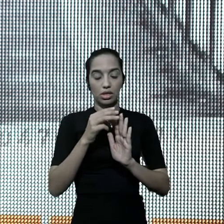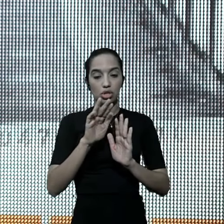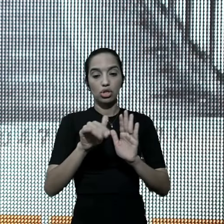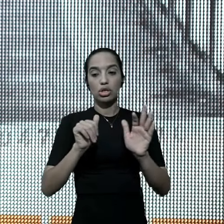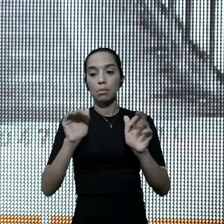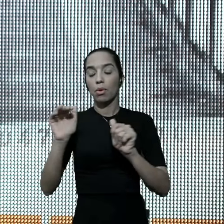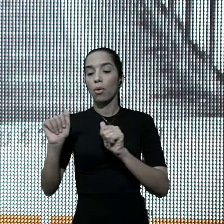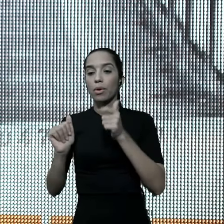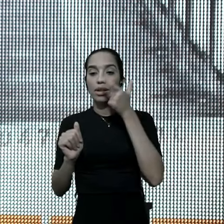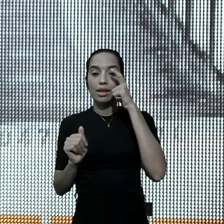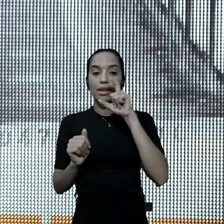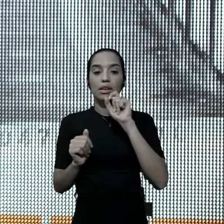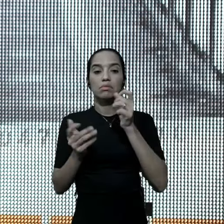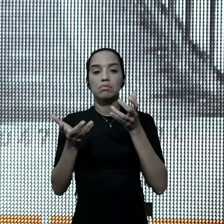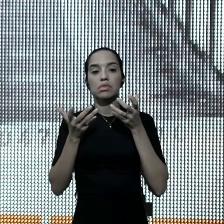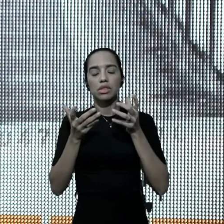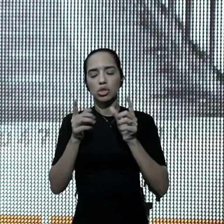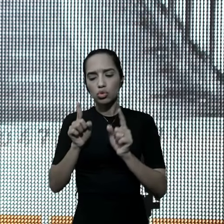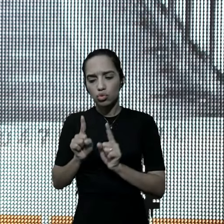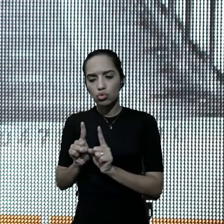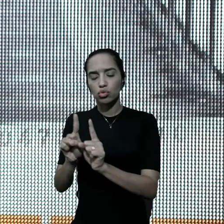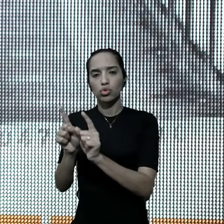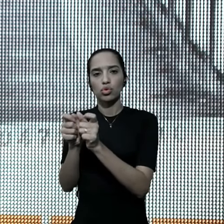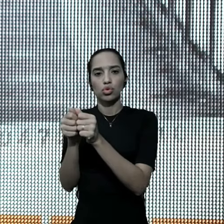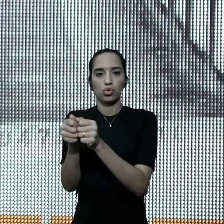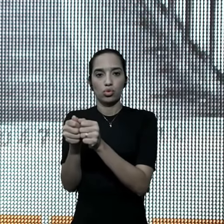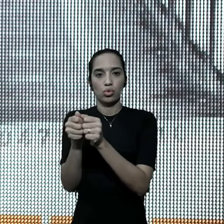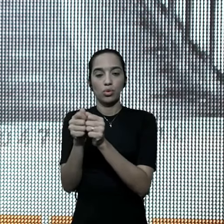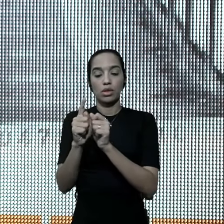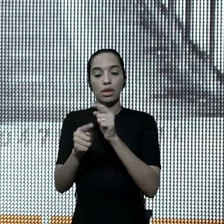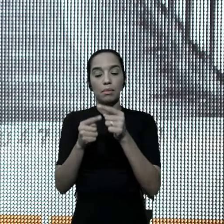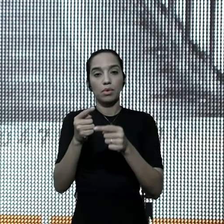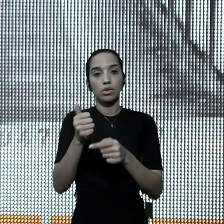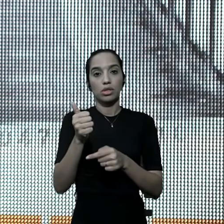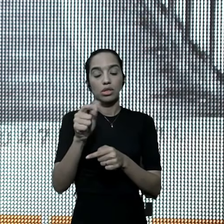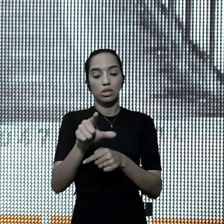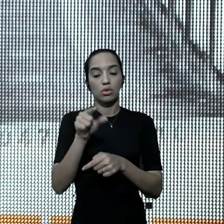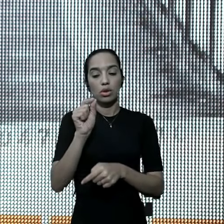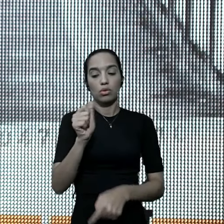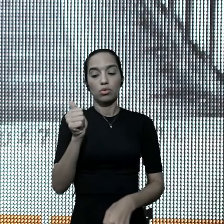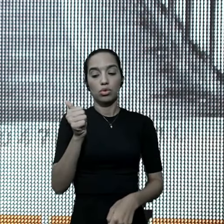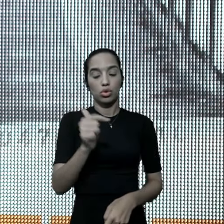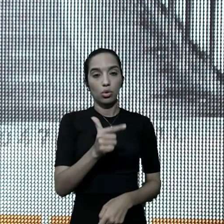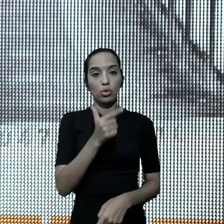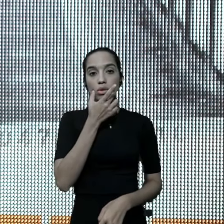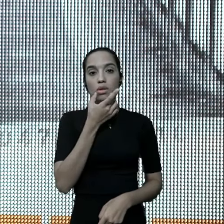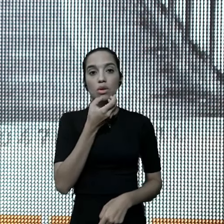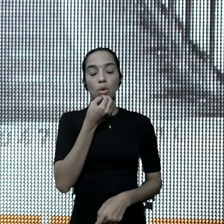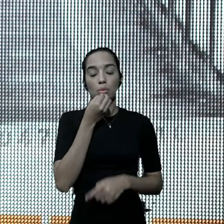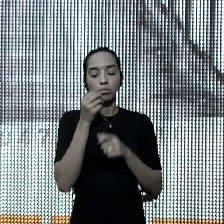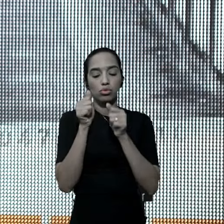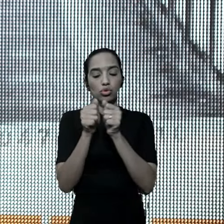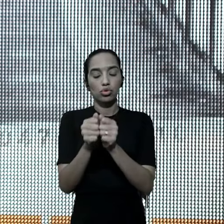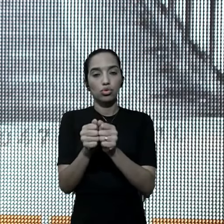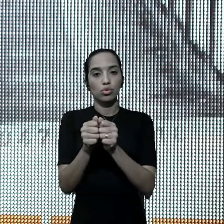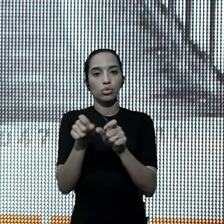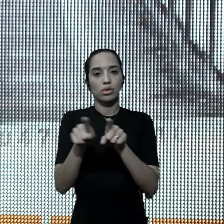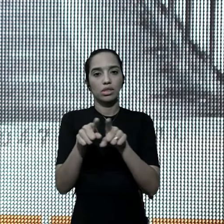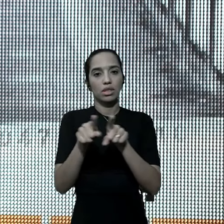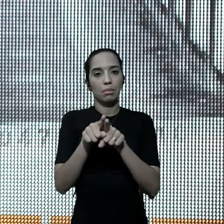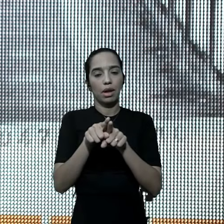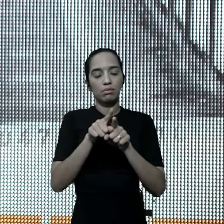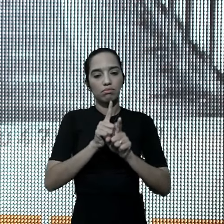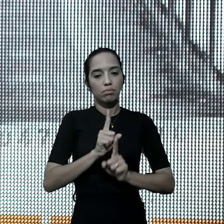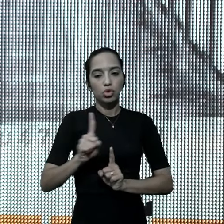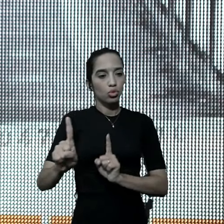que ele quis, e eles foram, para perto dele, então, escolheu, doze homens, para ficarem com ele, e serem enviados, para